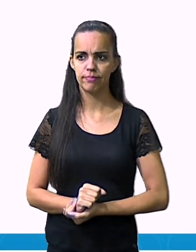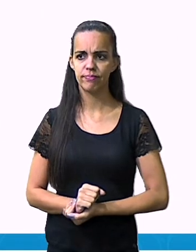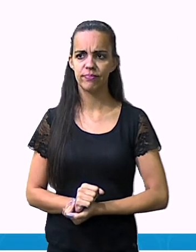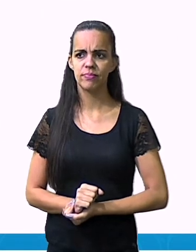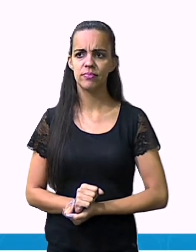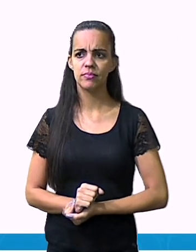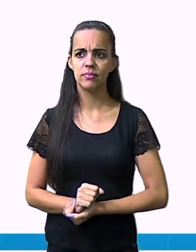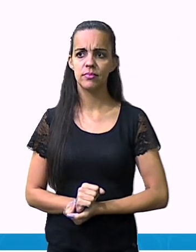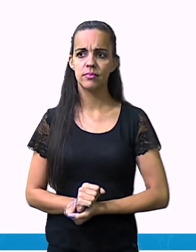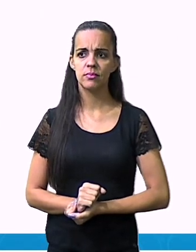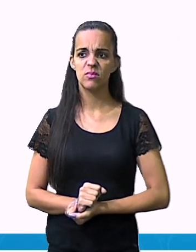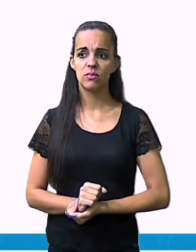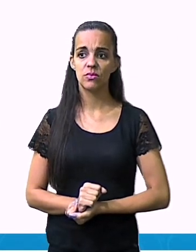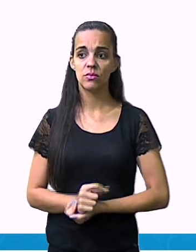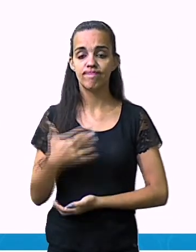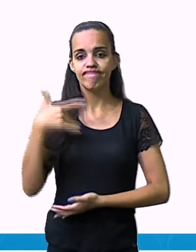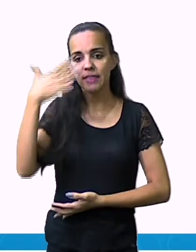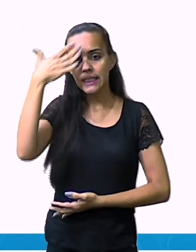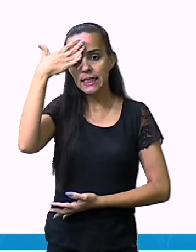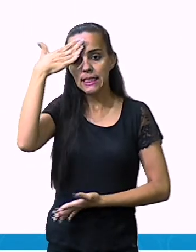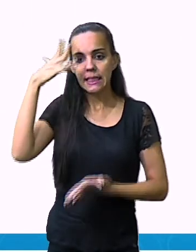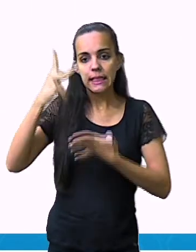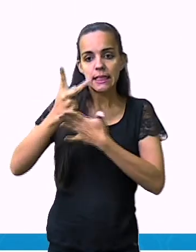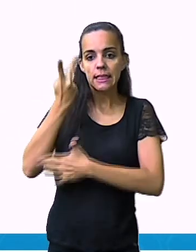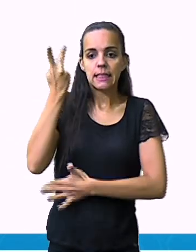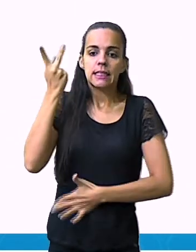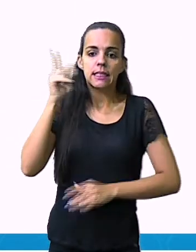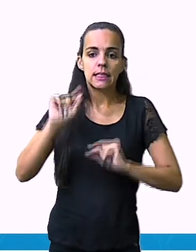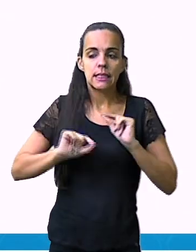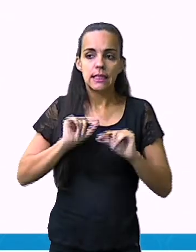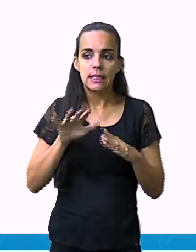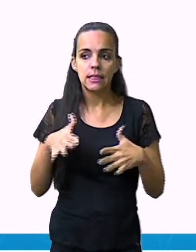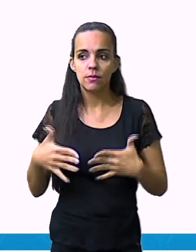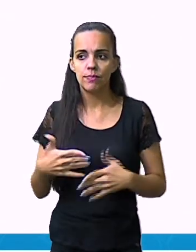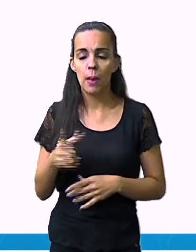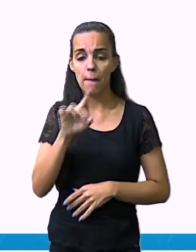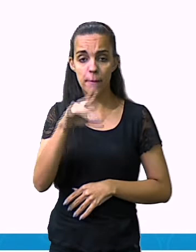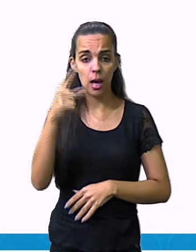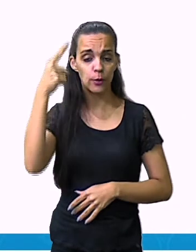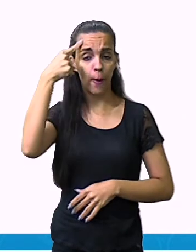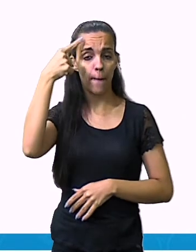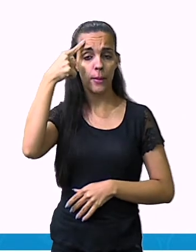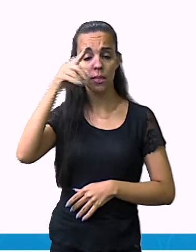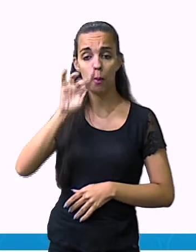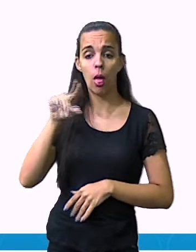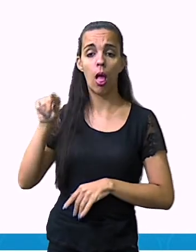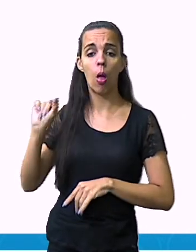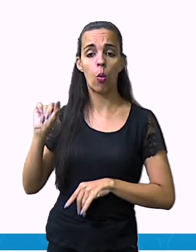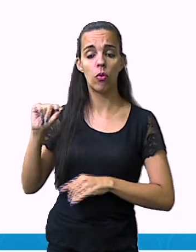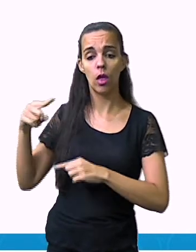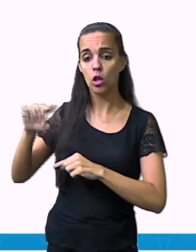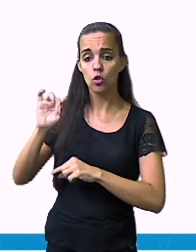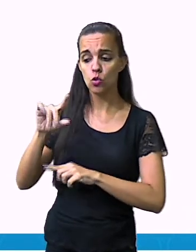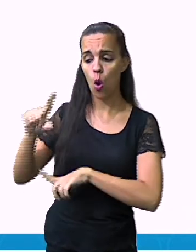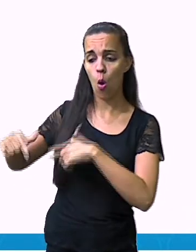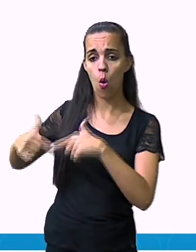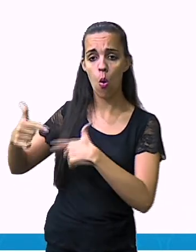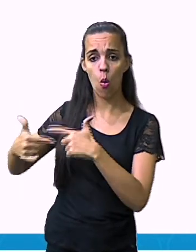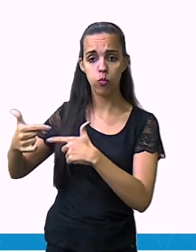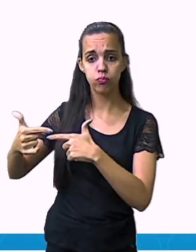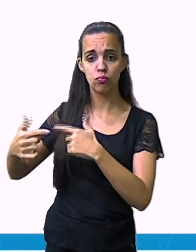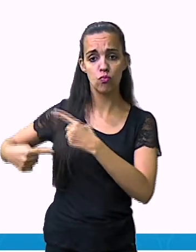ele fala assim, que tragédia. Mas, no pensamento dele, que é um balãozinho onde tem aqui, né, essa